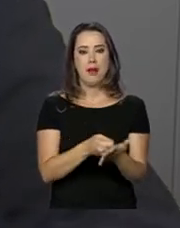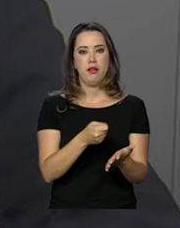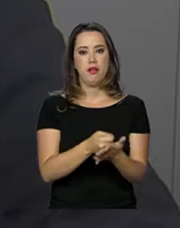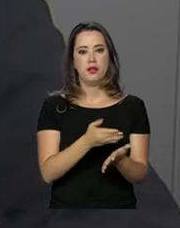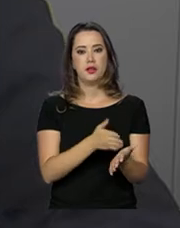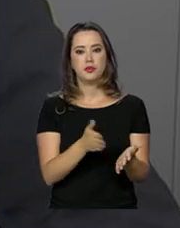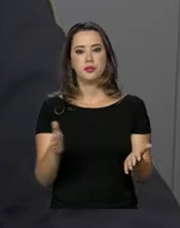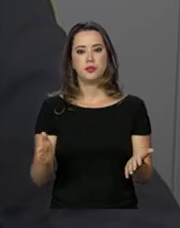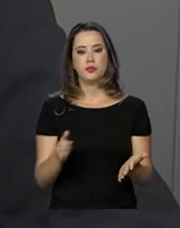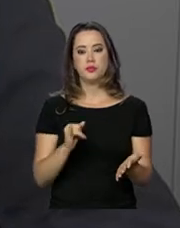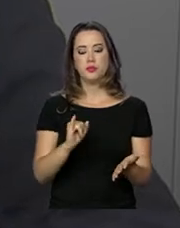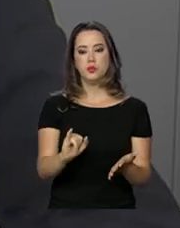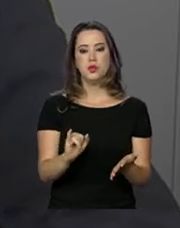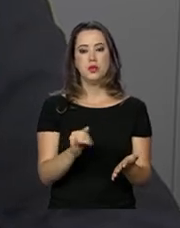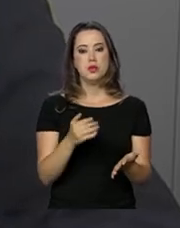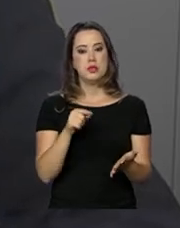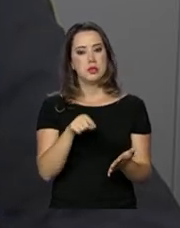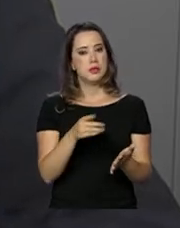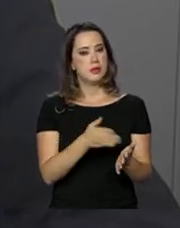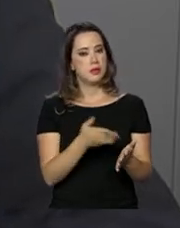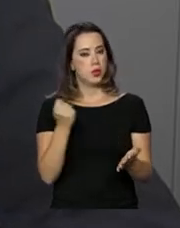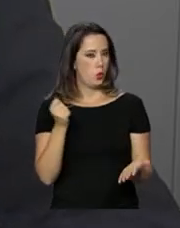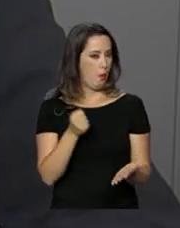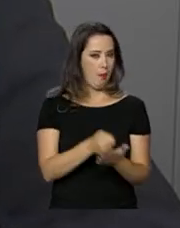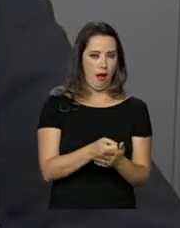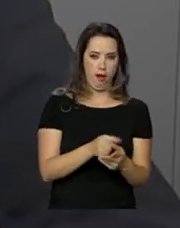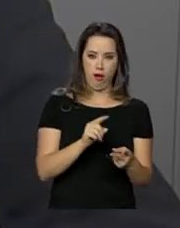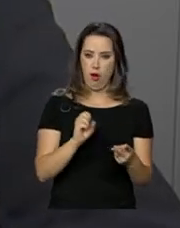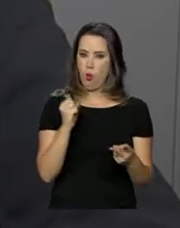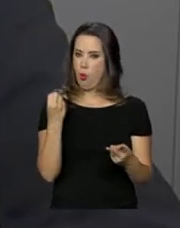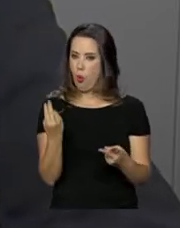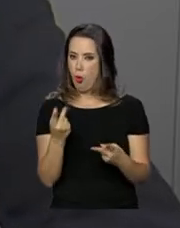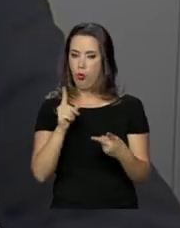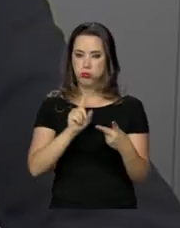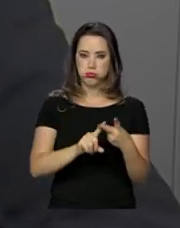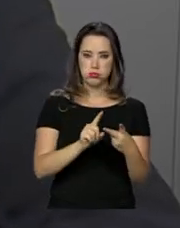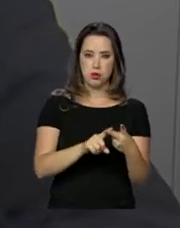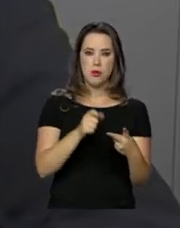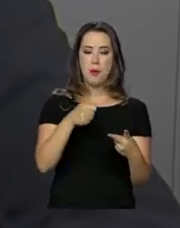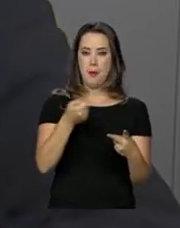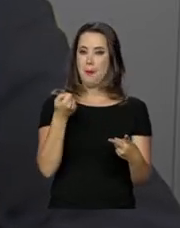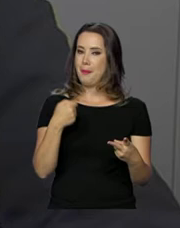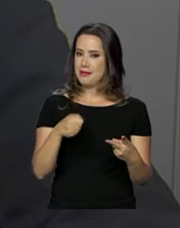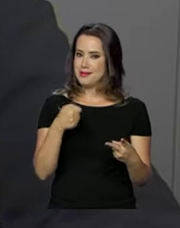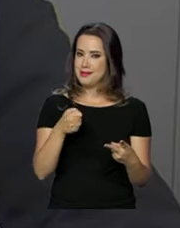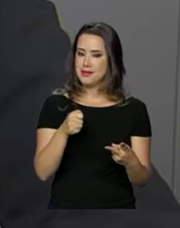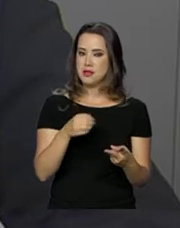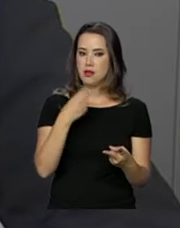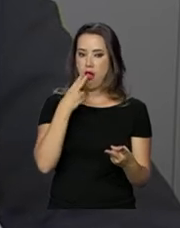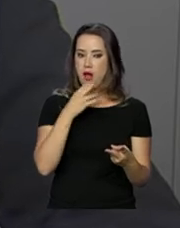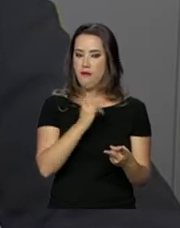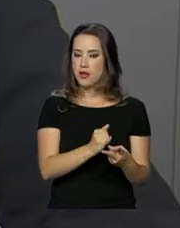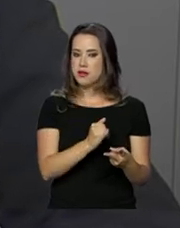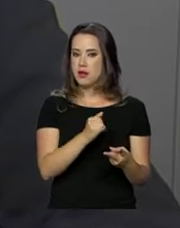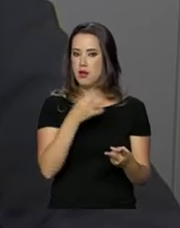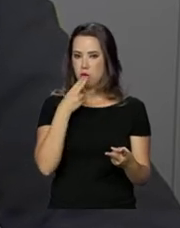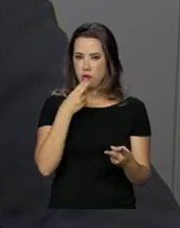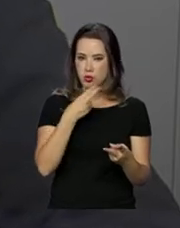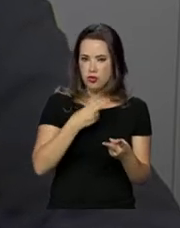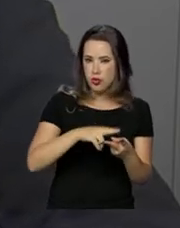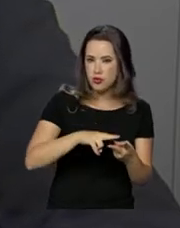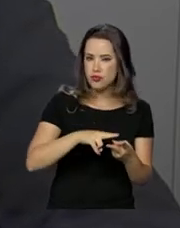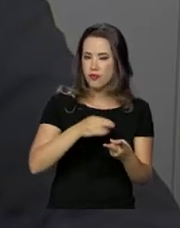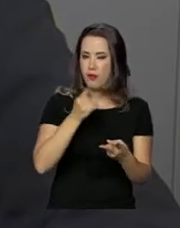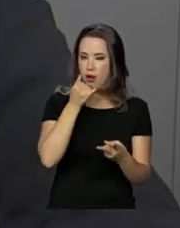fiscalização. Se a empresa não efetuar o pagamento dos valores atrasados, a empresa vai ser notificada e possivelmente